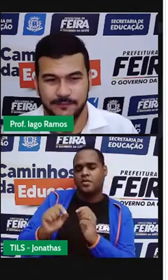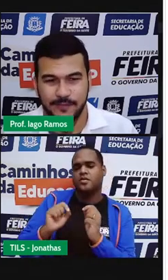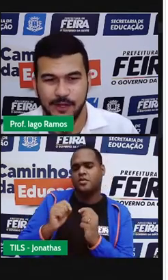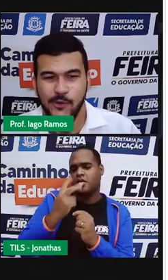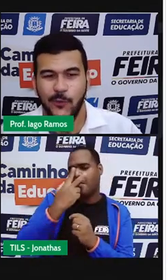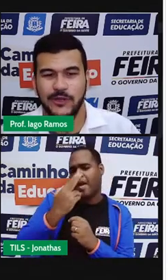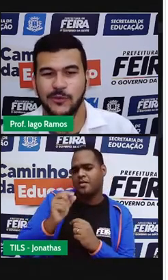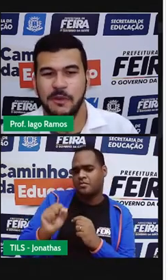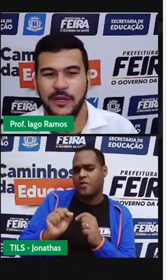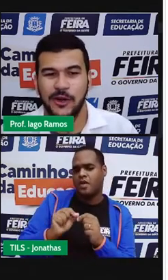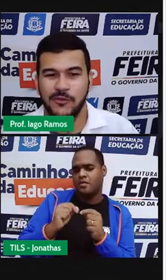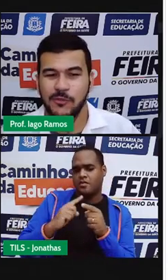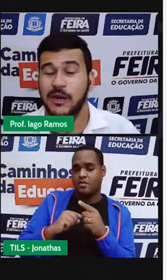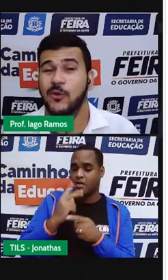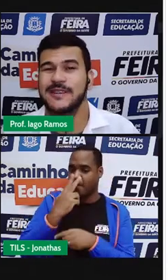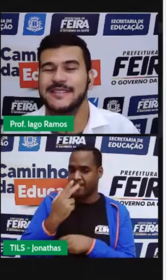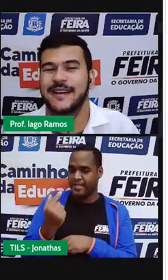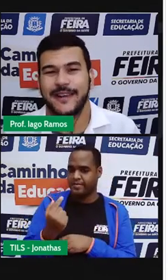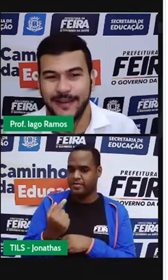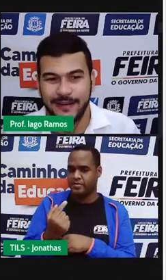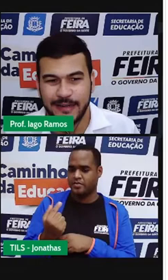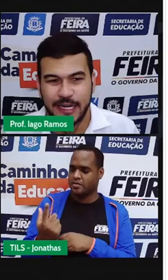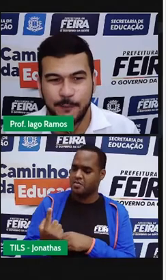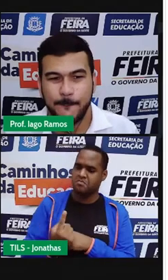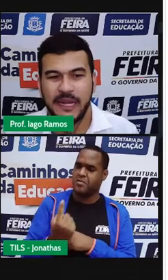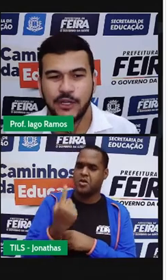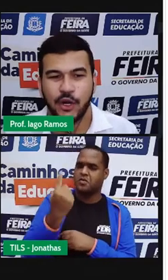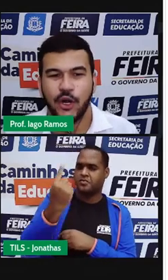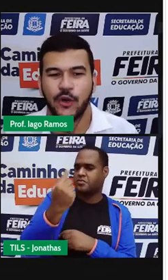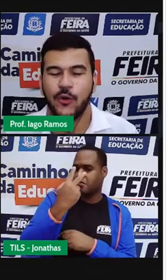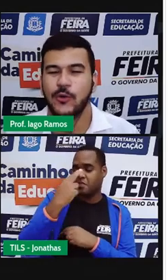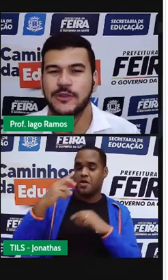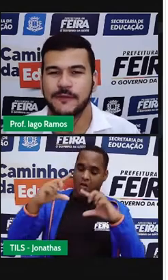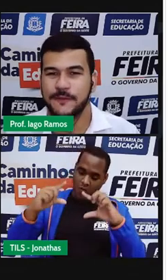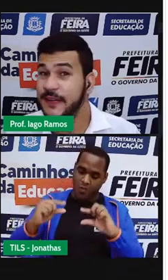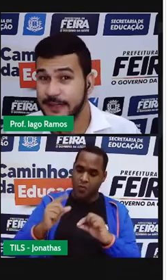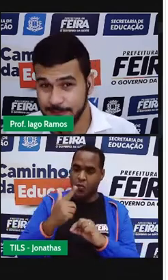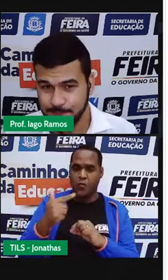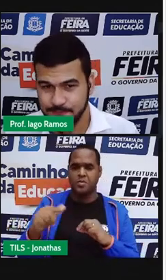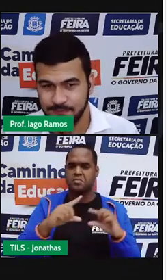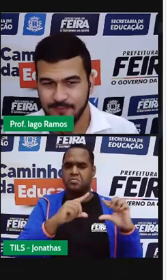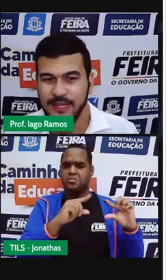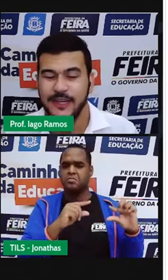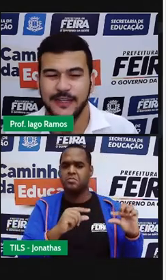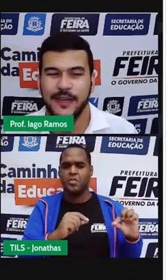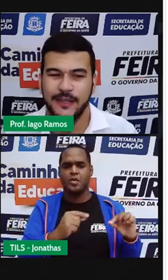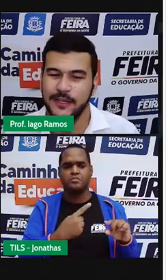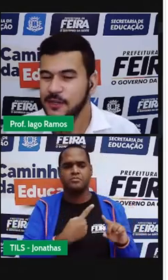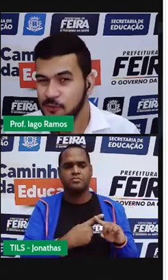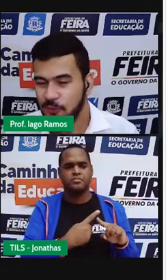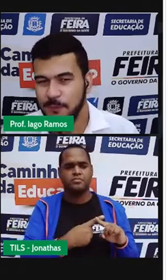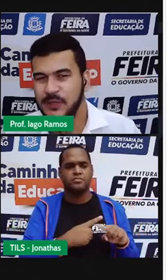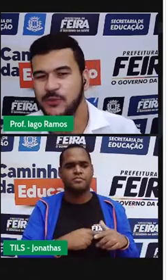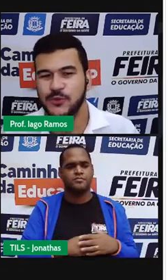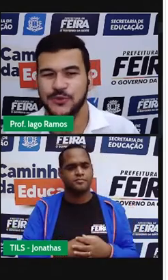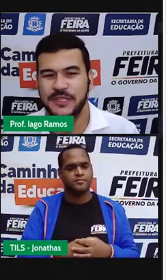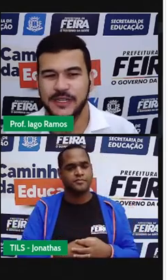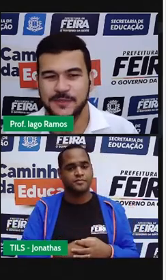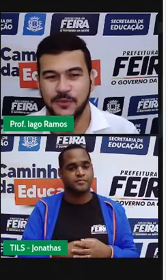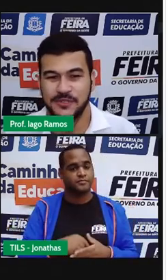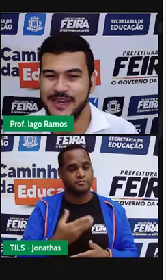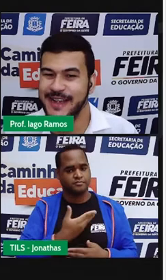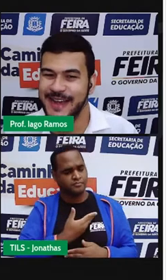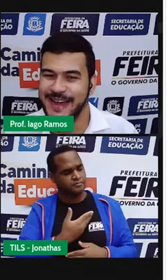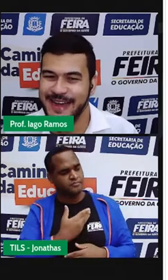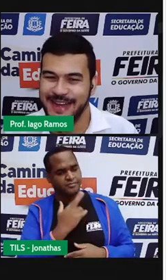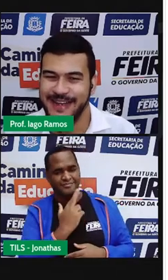assim, quanto maior uma coisa é, menor outra fica. E aí o amigo do Juninho